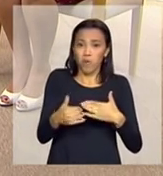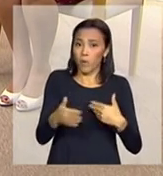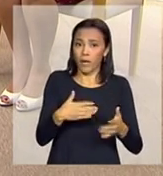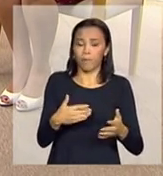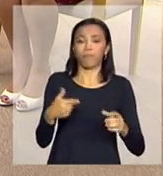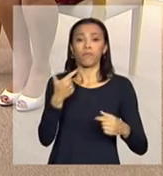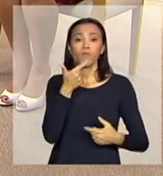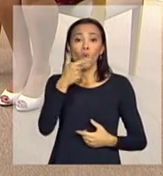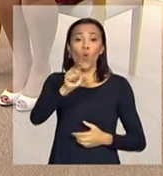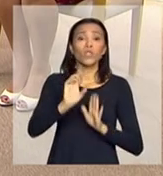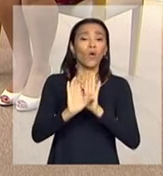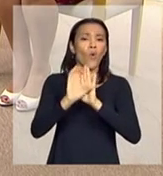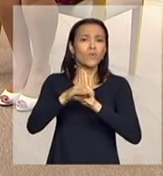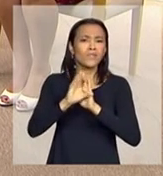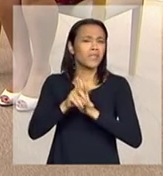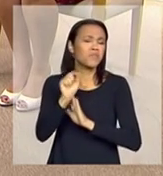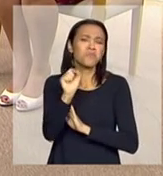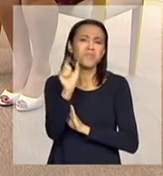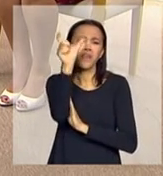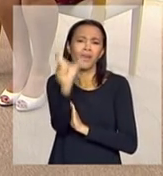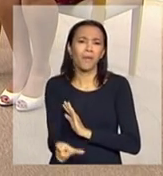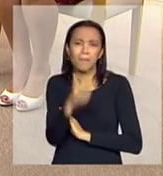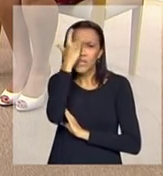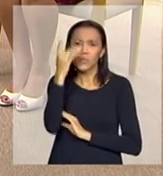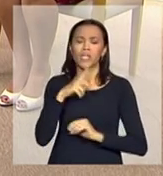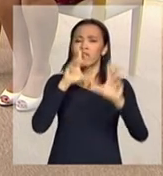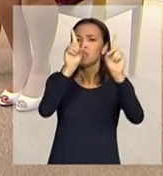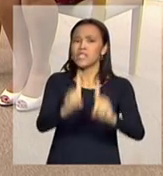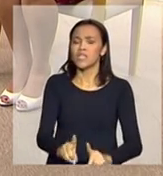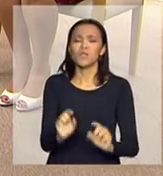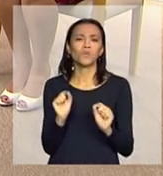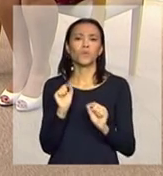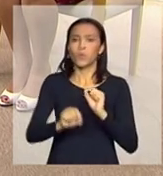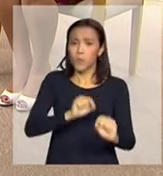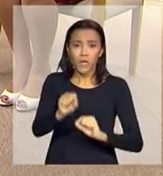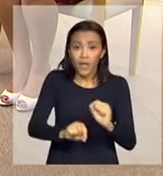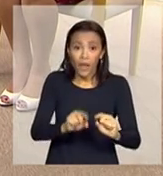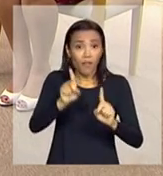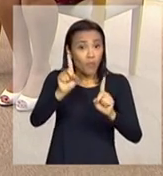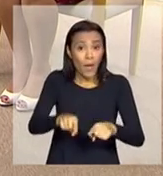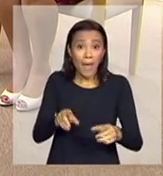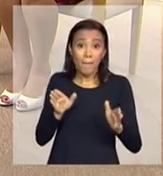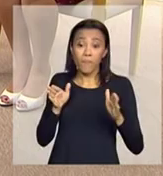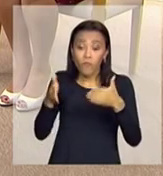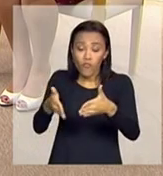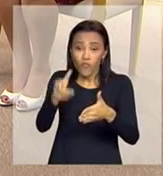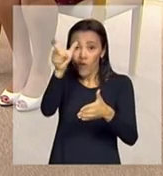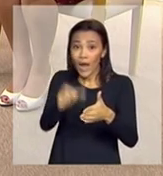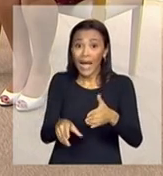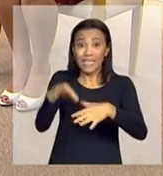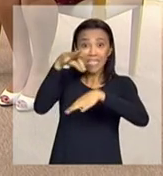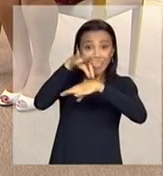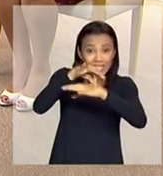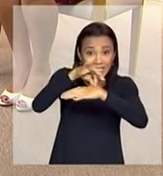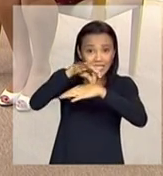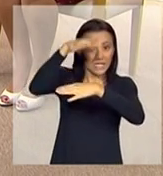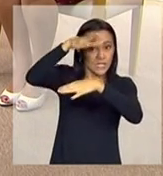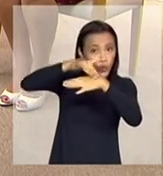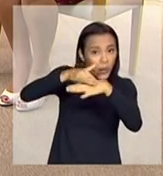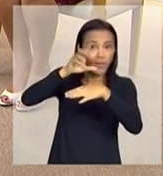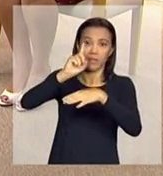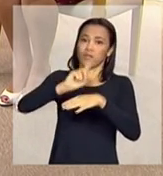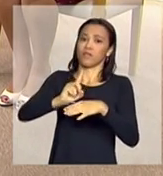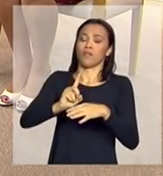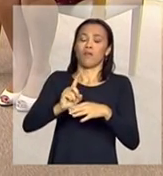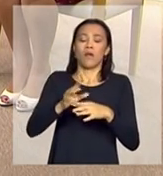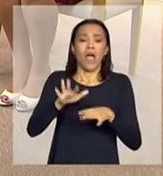conceito de pessoa com deficiência, que ela não está mais relacionada na própria pessoa, a deficiência não está na pessoa. A deficiência,